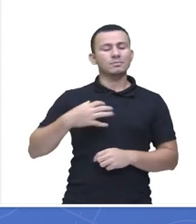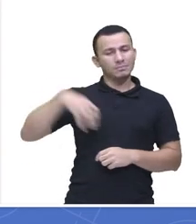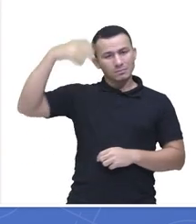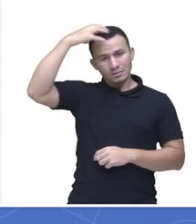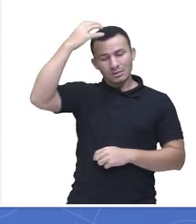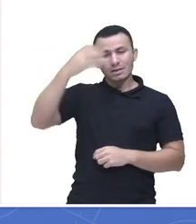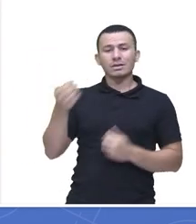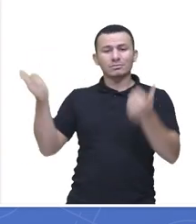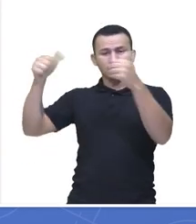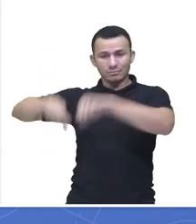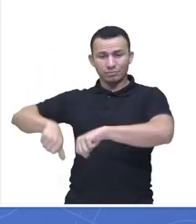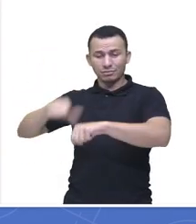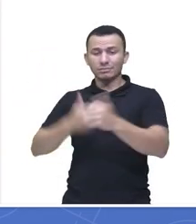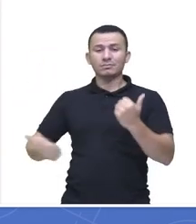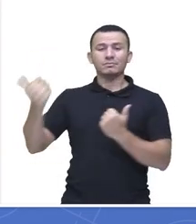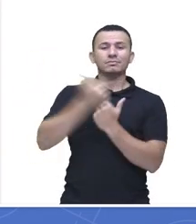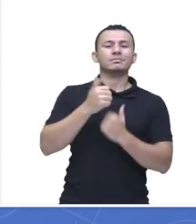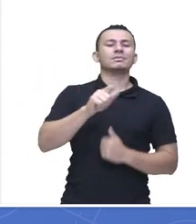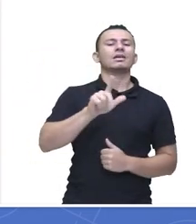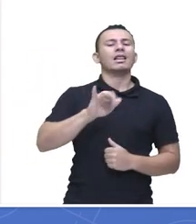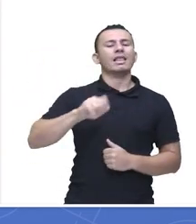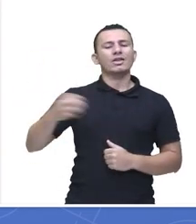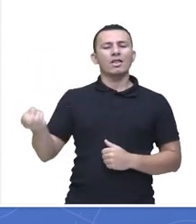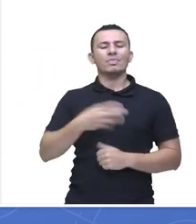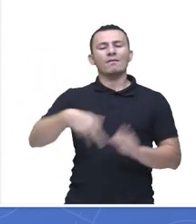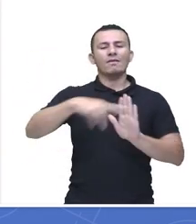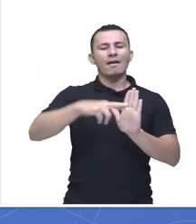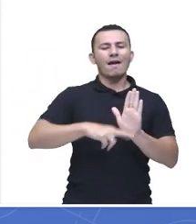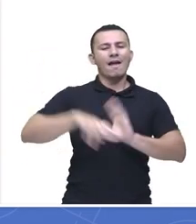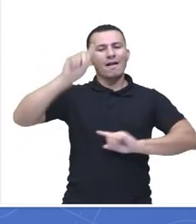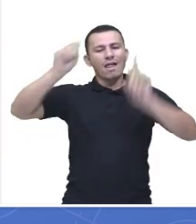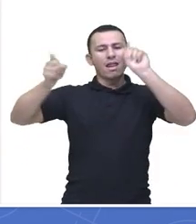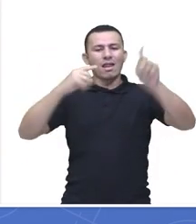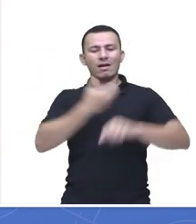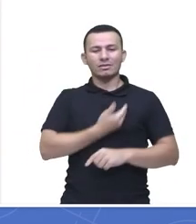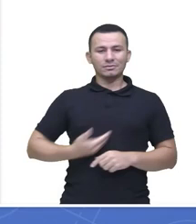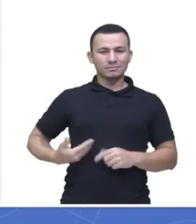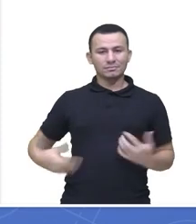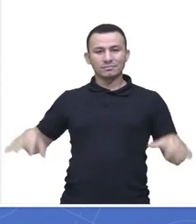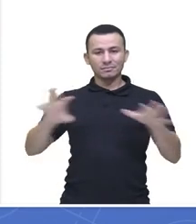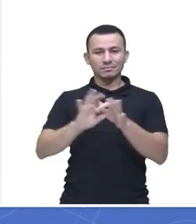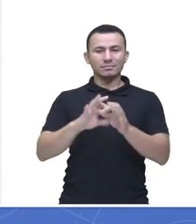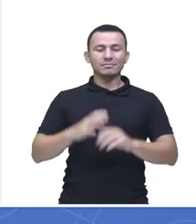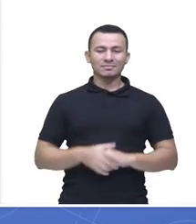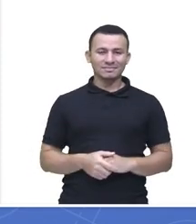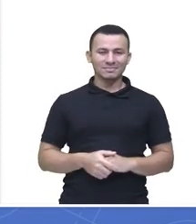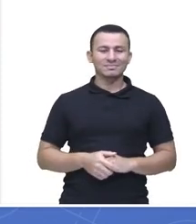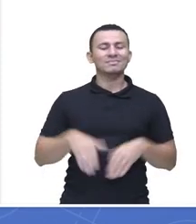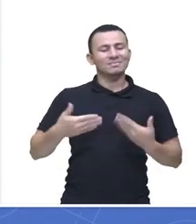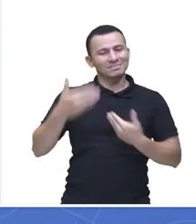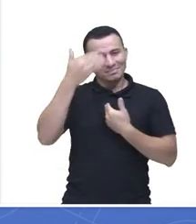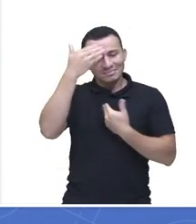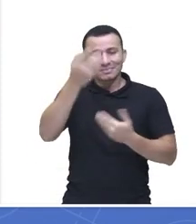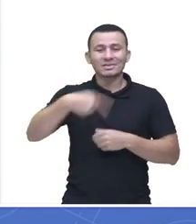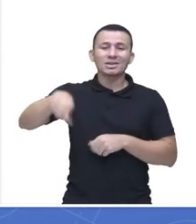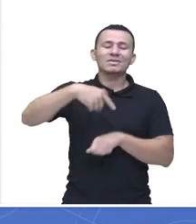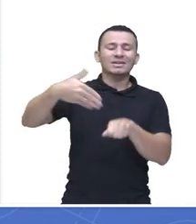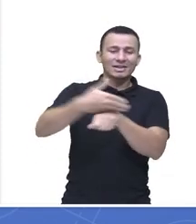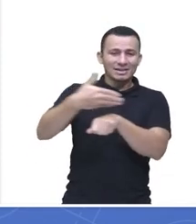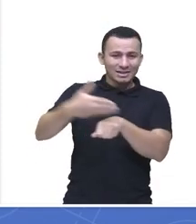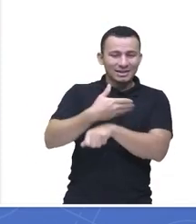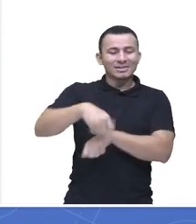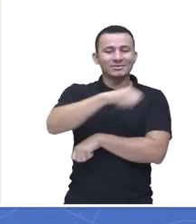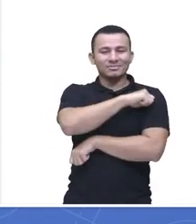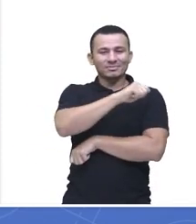fevereiro e trouxe Lênin em outubro, implantando ali uma nova forma de governo comunismo. Então, queridos, muito obrigada pela participação de